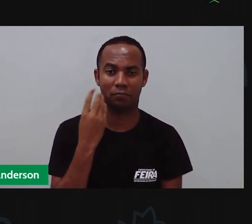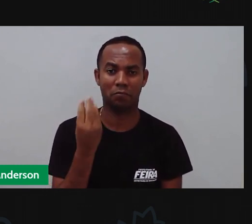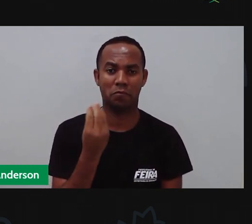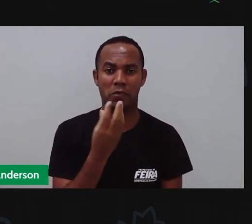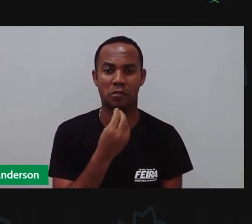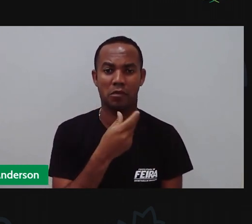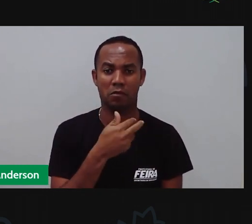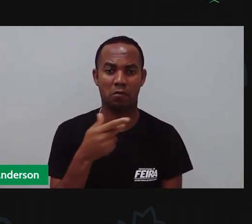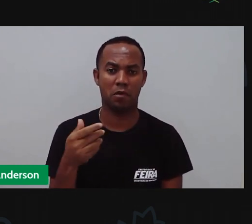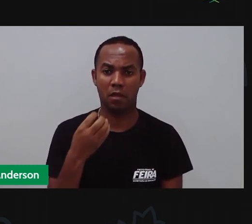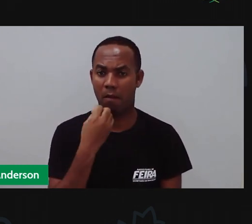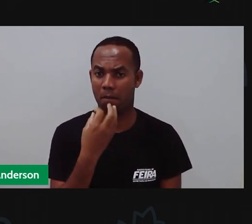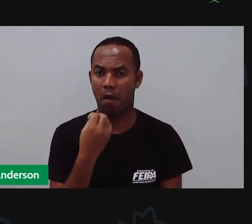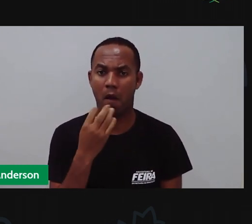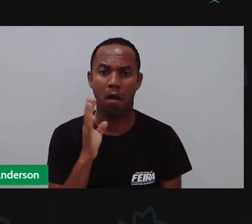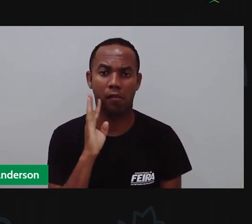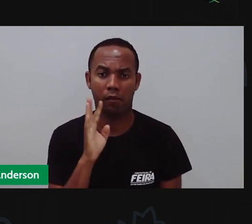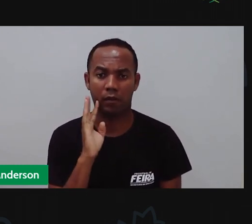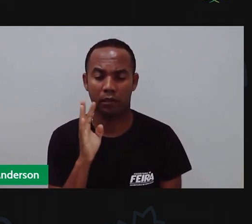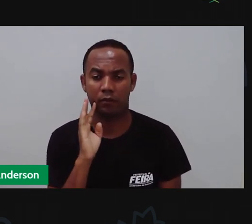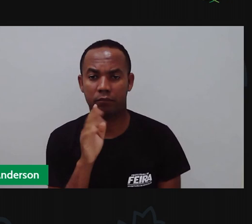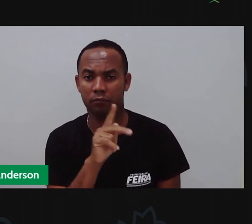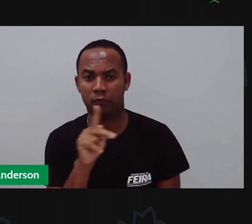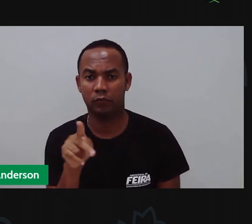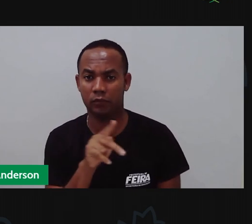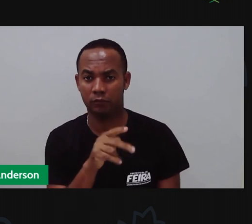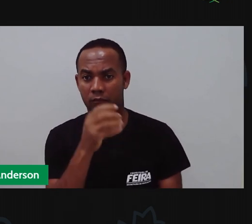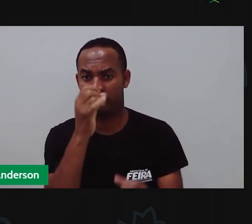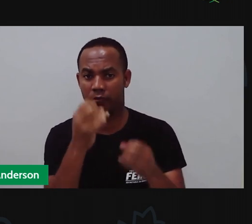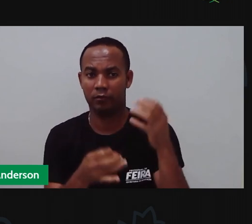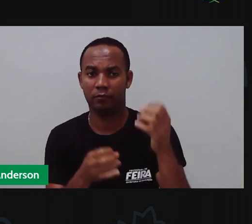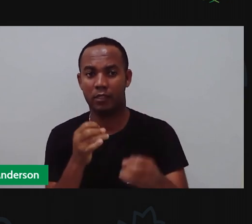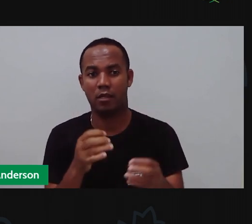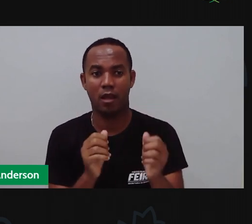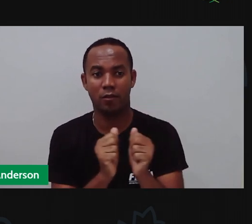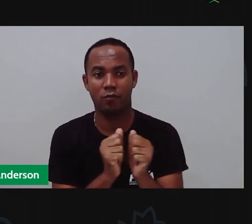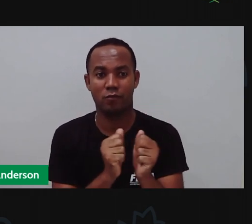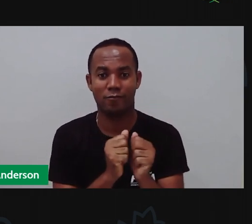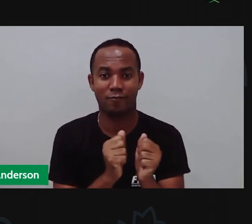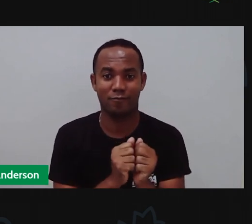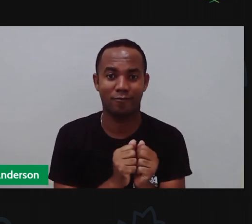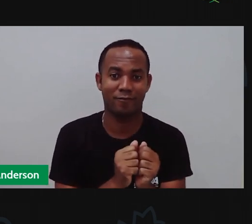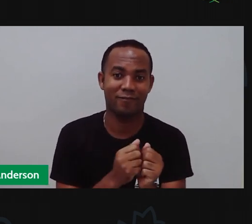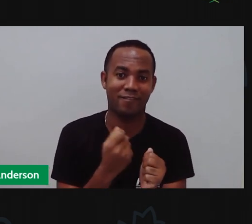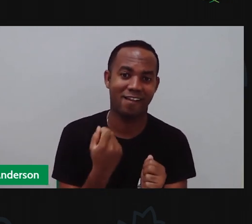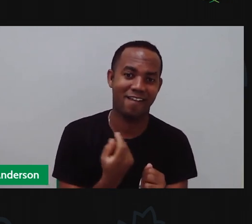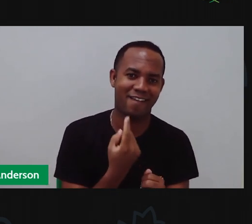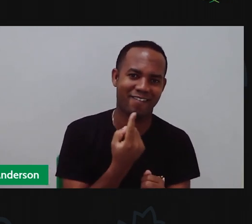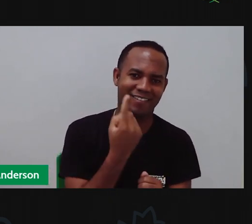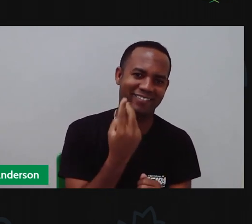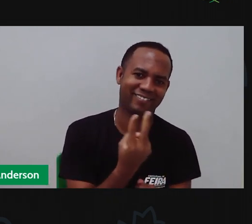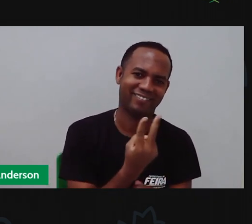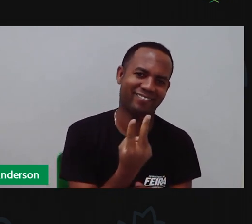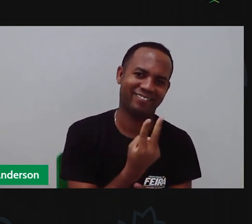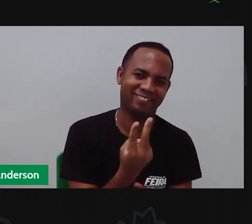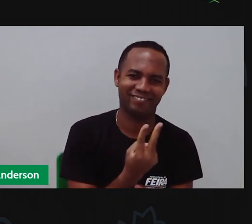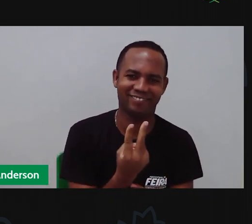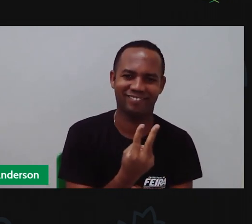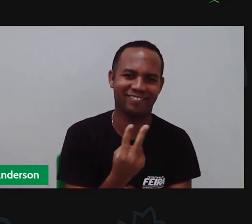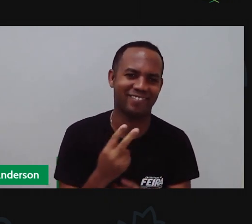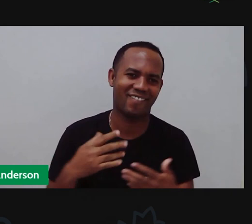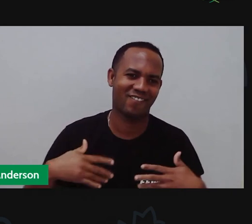Mais uma aula aqui, Pró Maria e Anderson, empolgação pura, animação lá nas